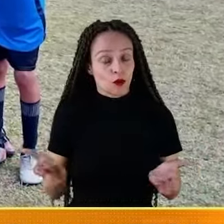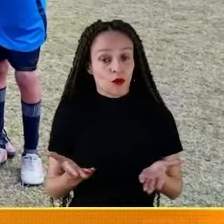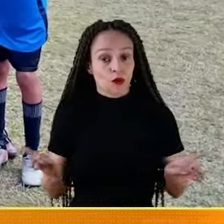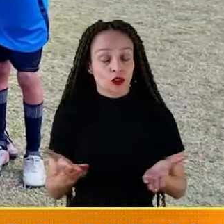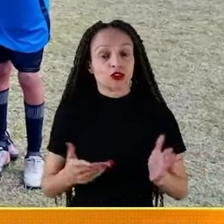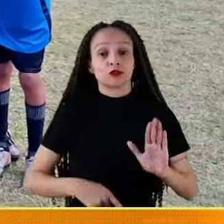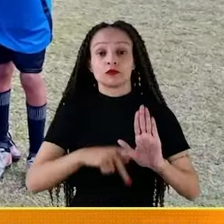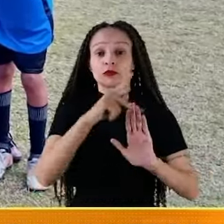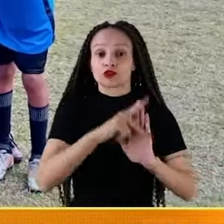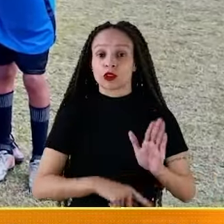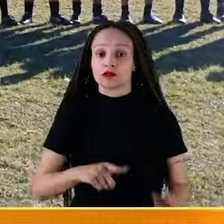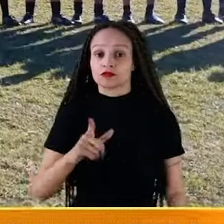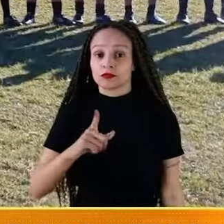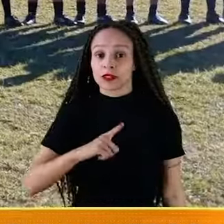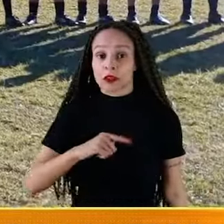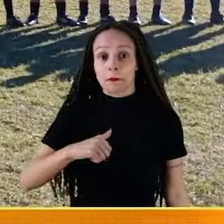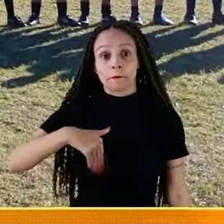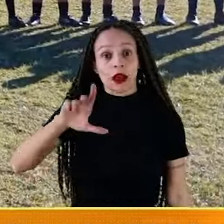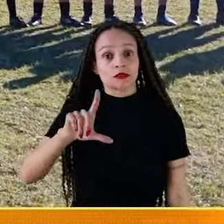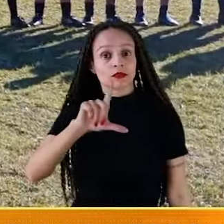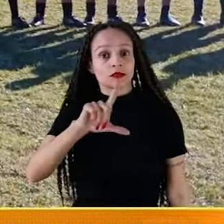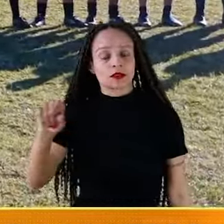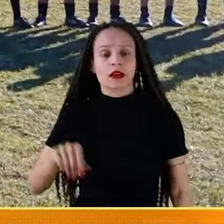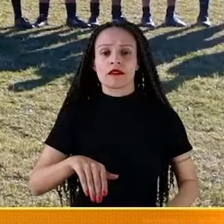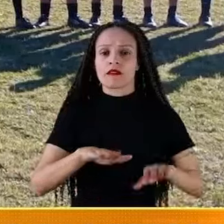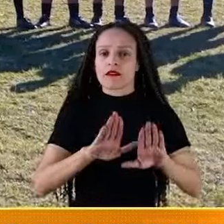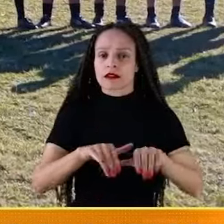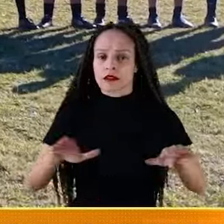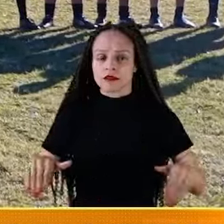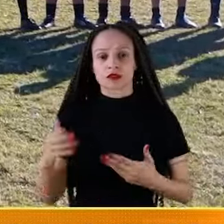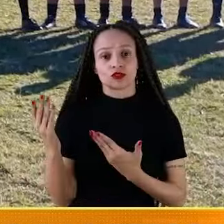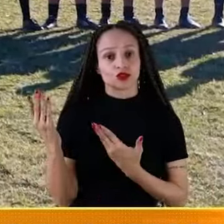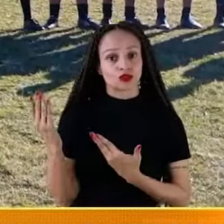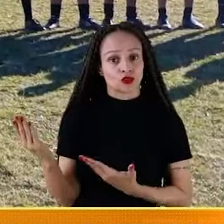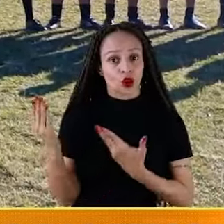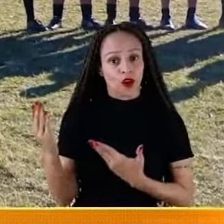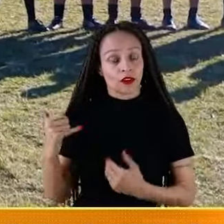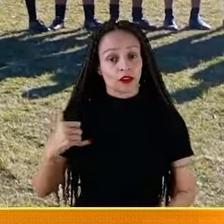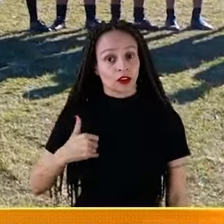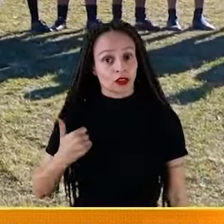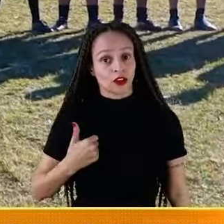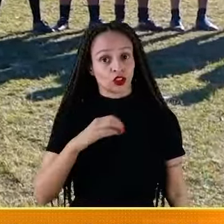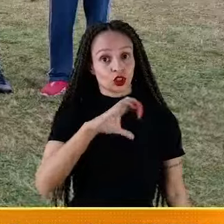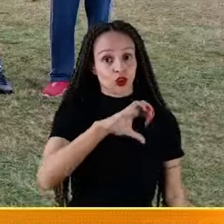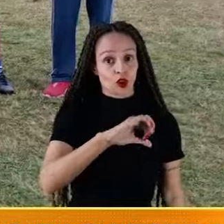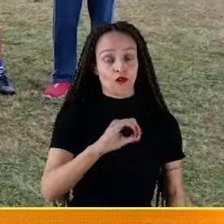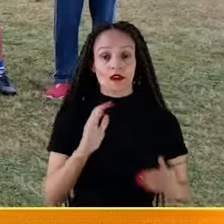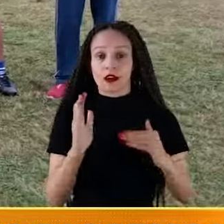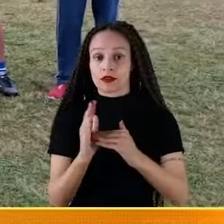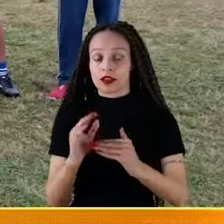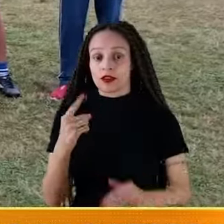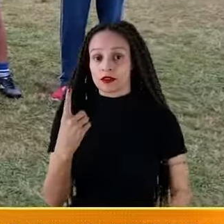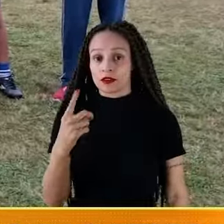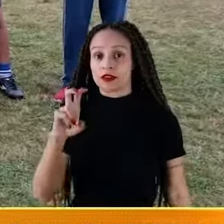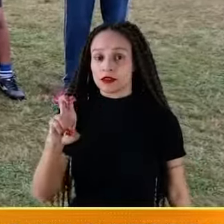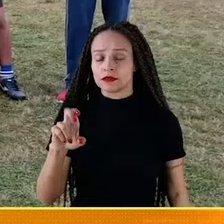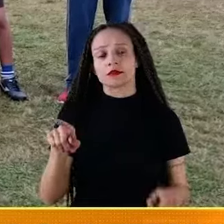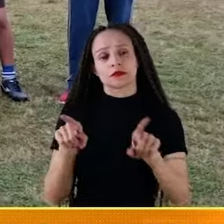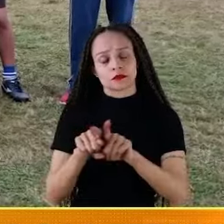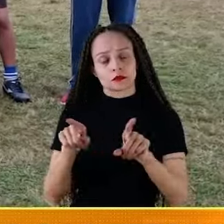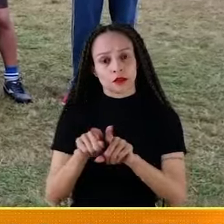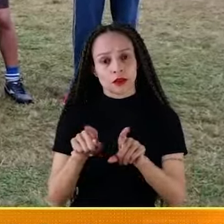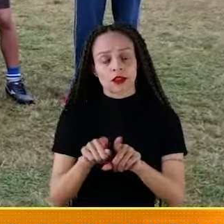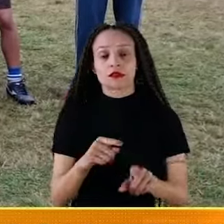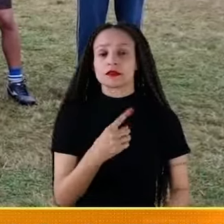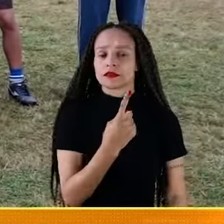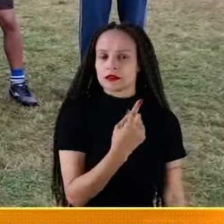Atualmente, o projeto conta com mais de 100 crianças e jovens, dos 9 aos 15 anos de idade